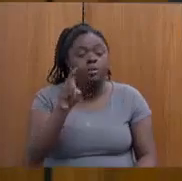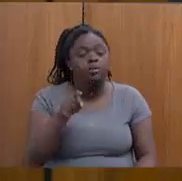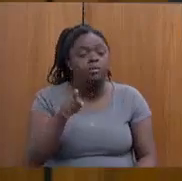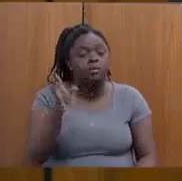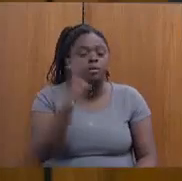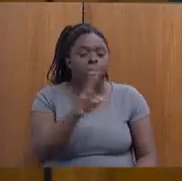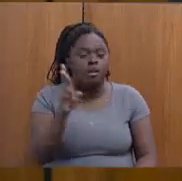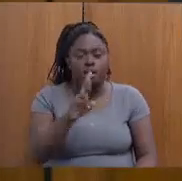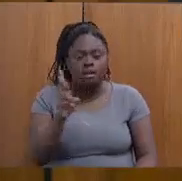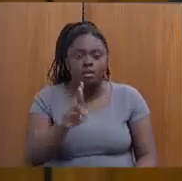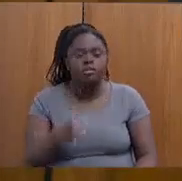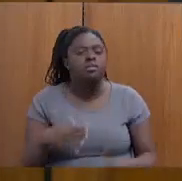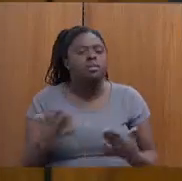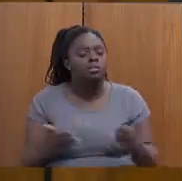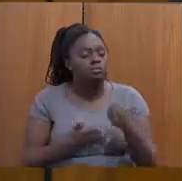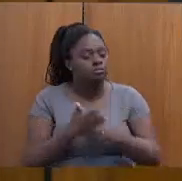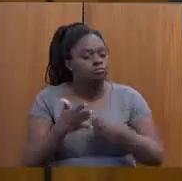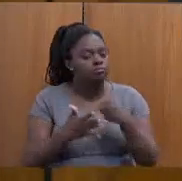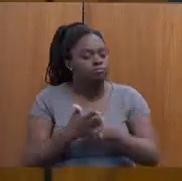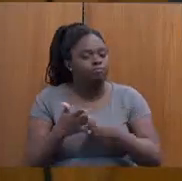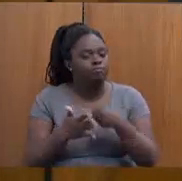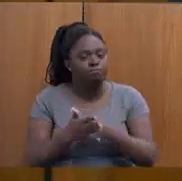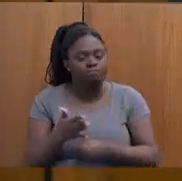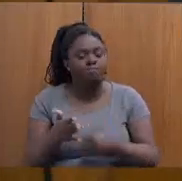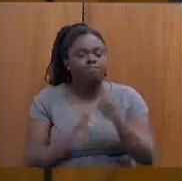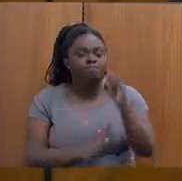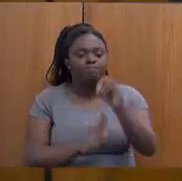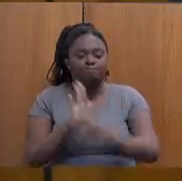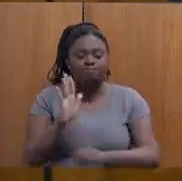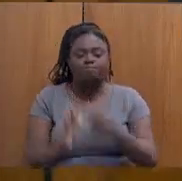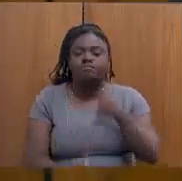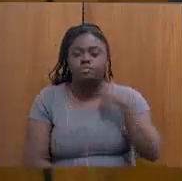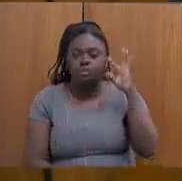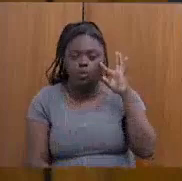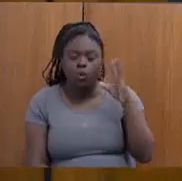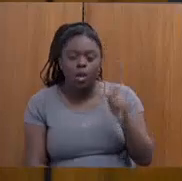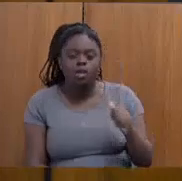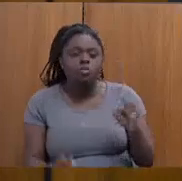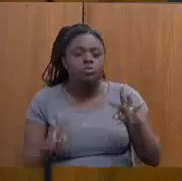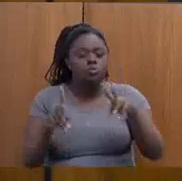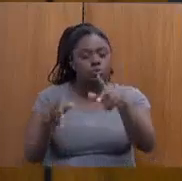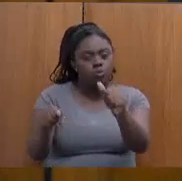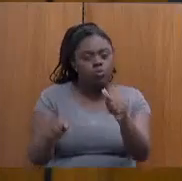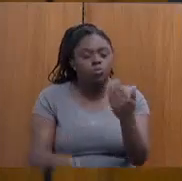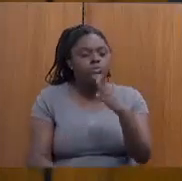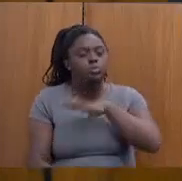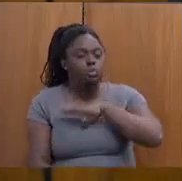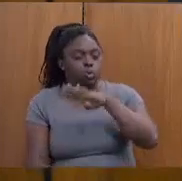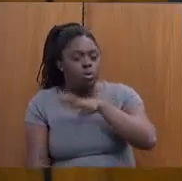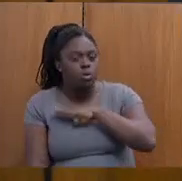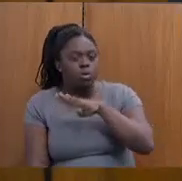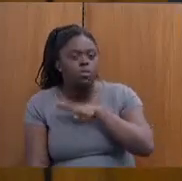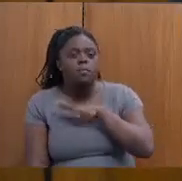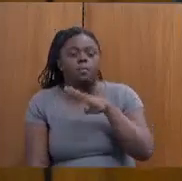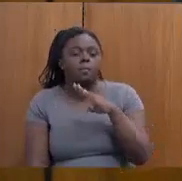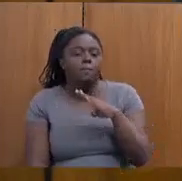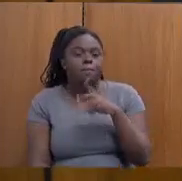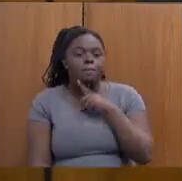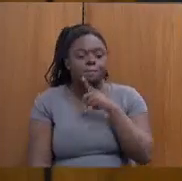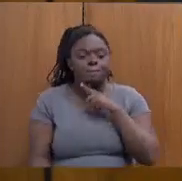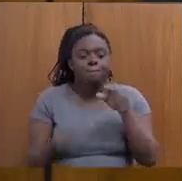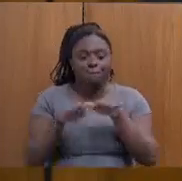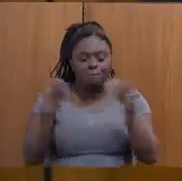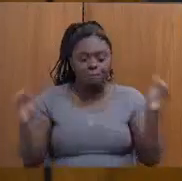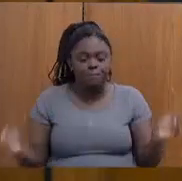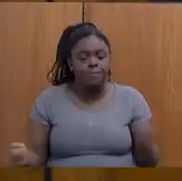Então, essa luta por orçamento, eu acho, todos os colegas que compõem essa mesa de trabalho